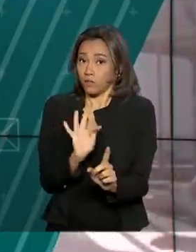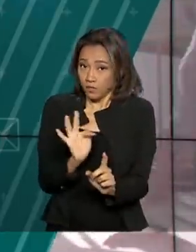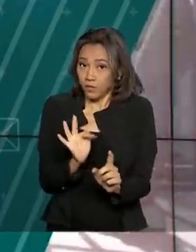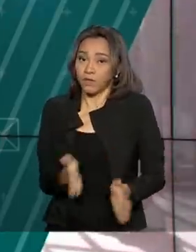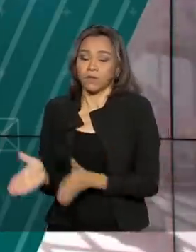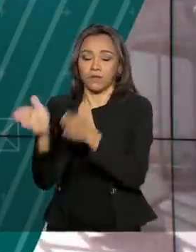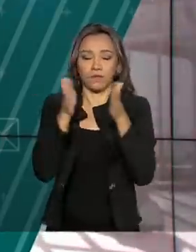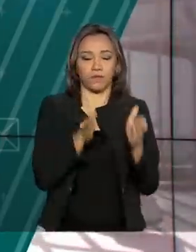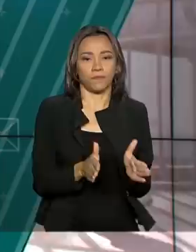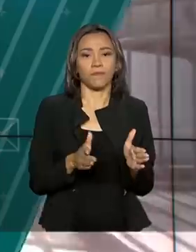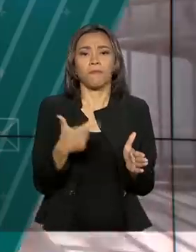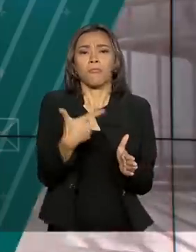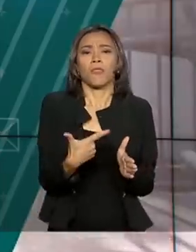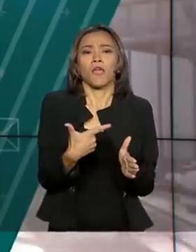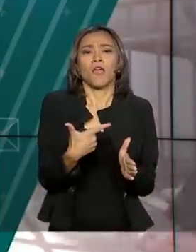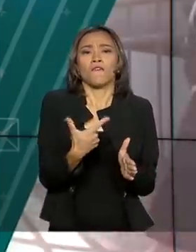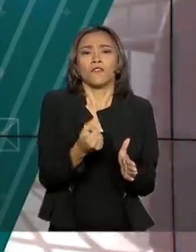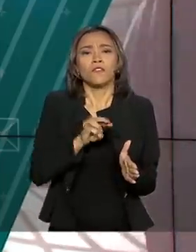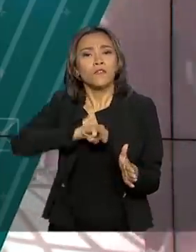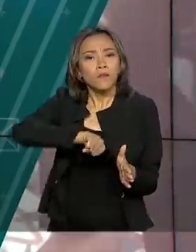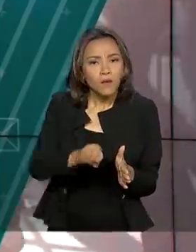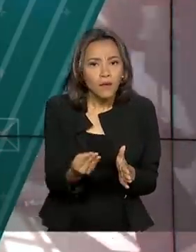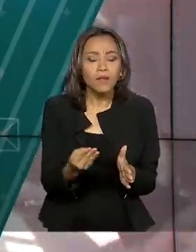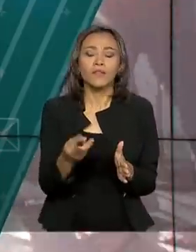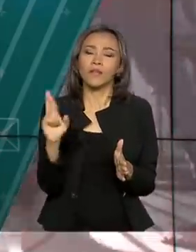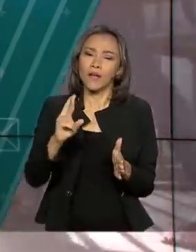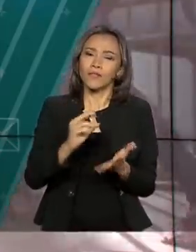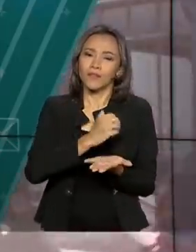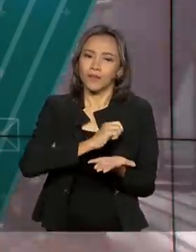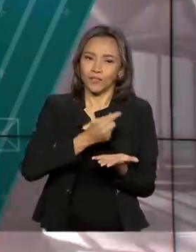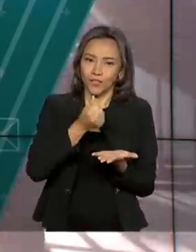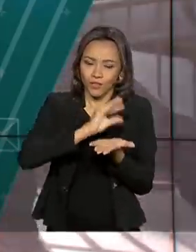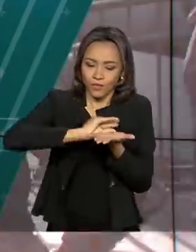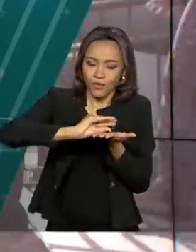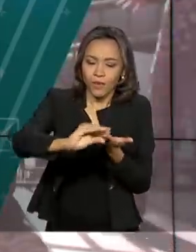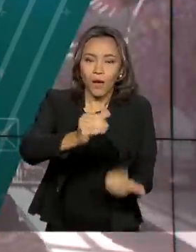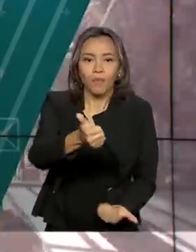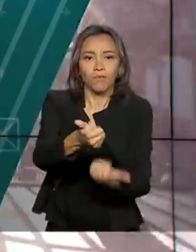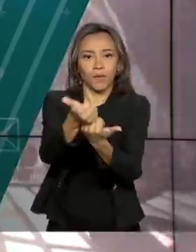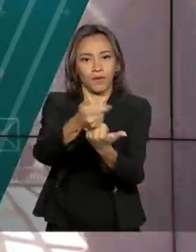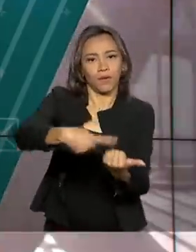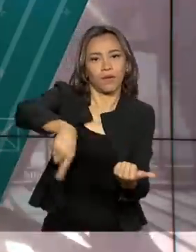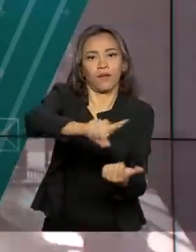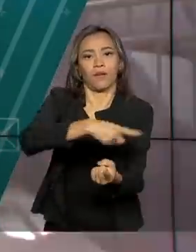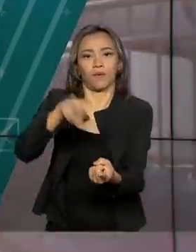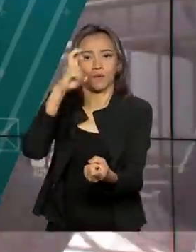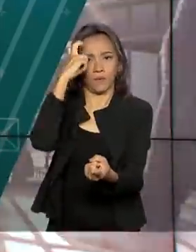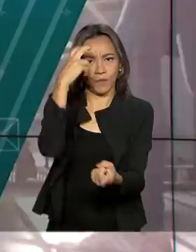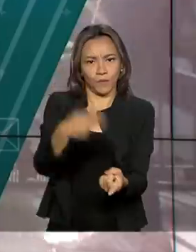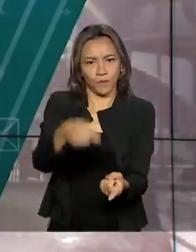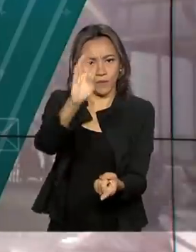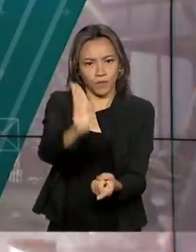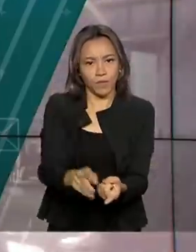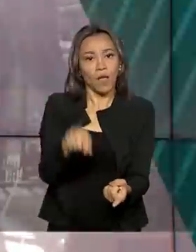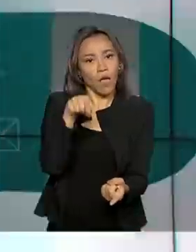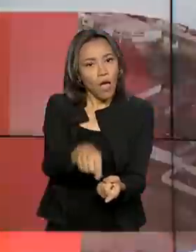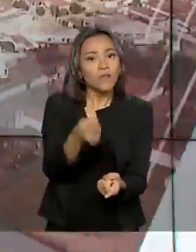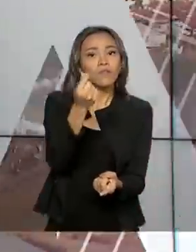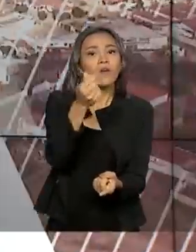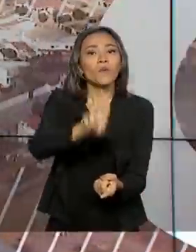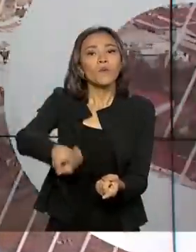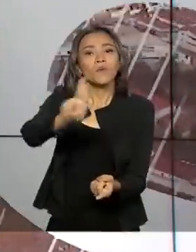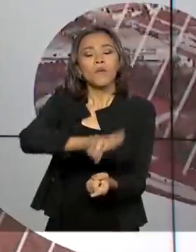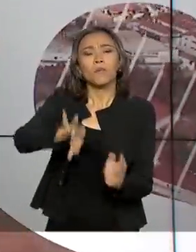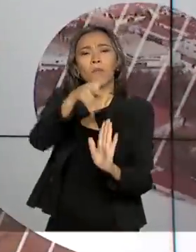20 milhões de reais para apoiar a cultura nacional. O dinheiro vai ser destinado para financiar projetos